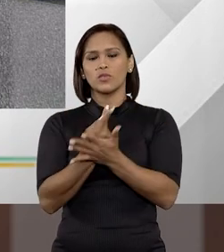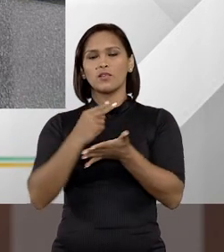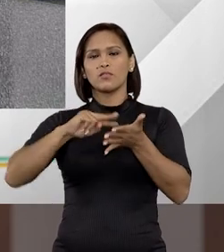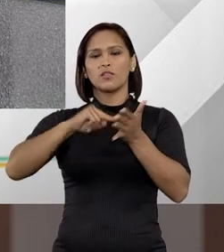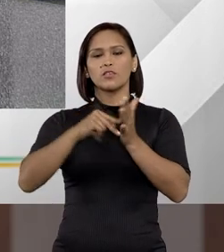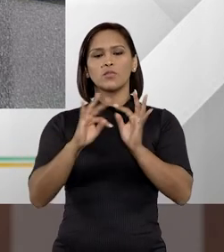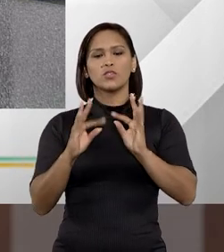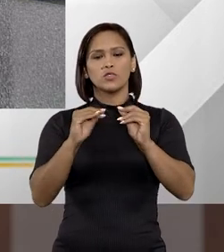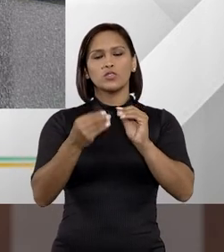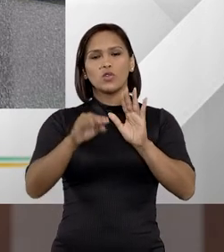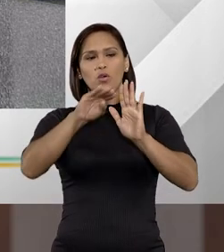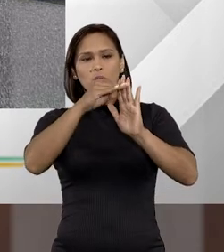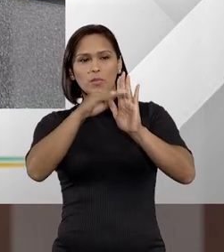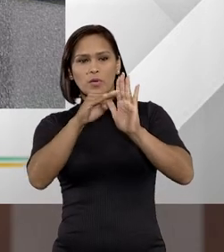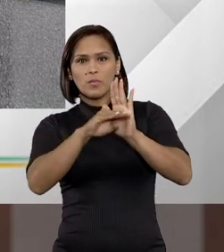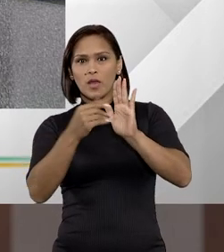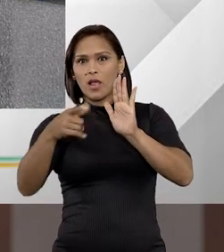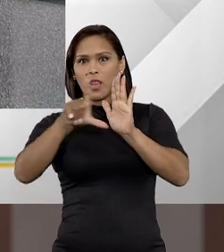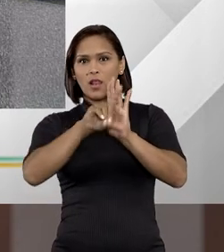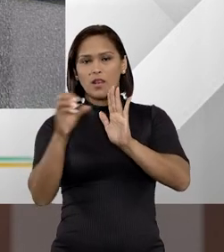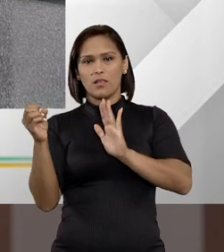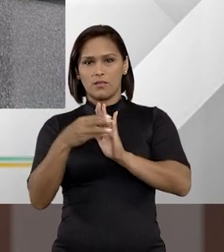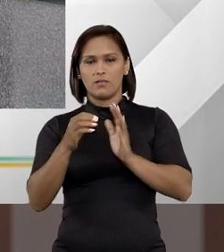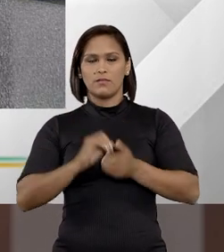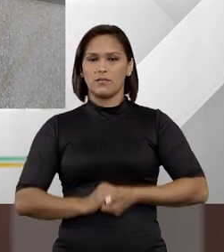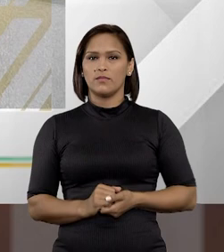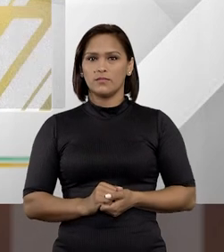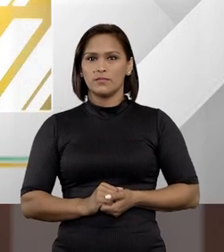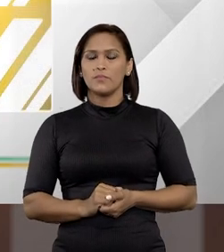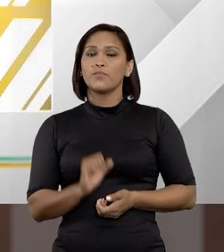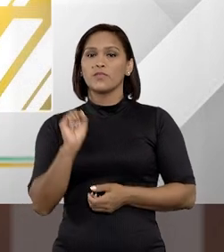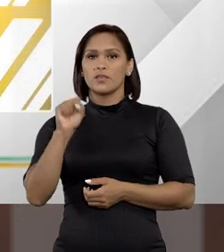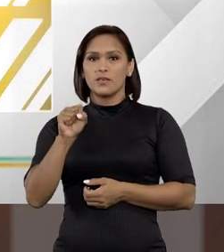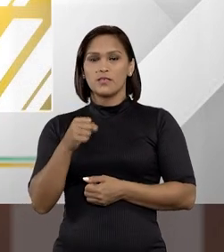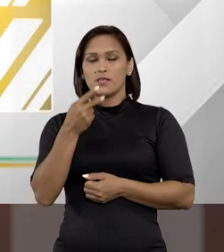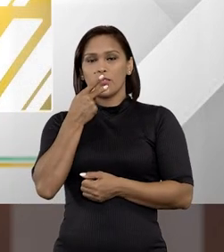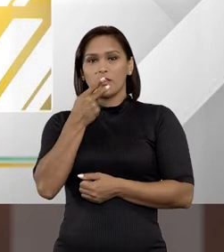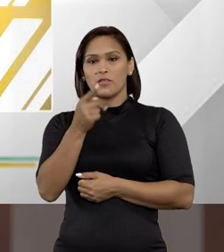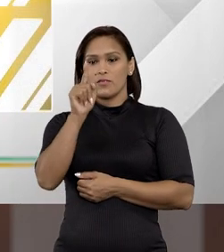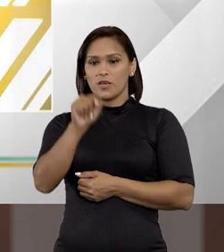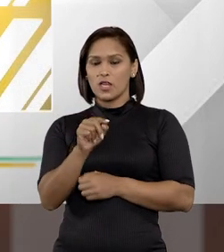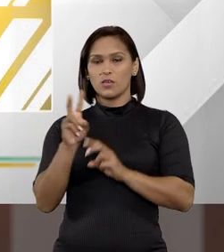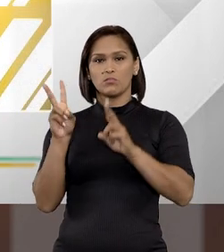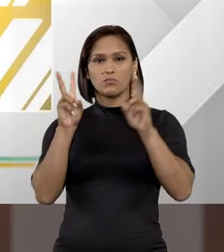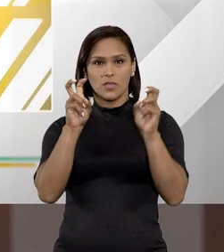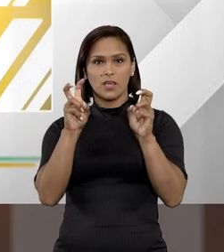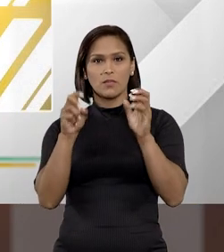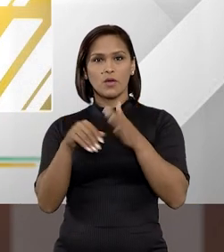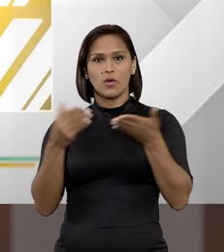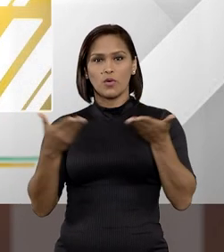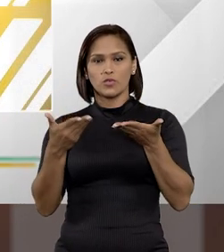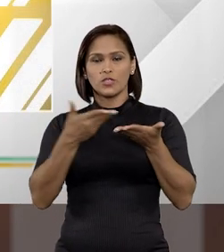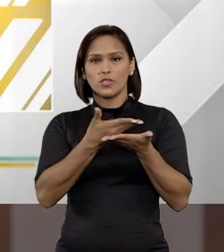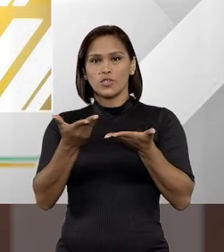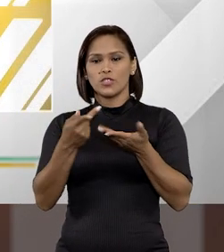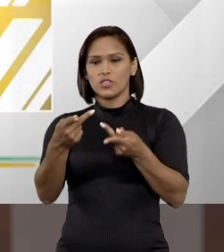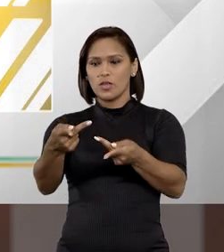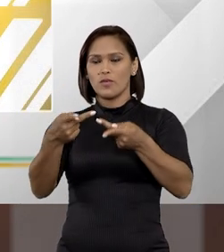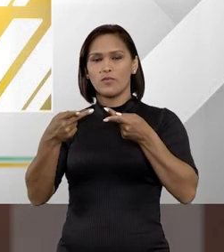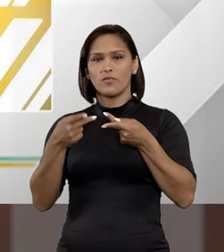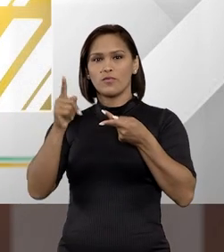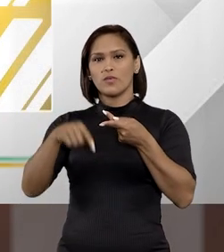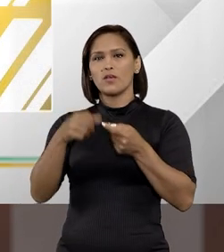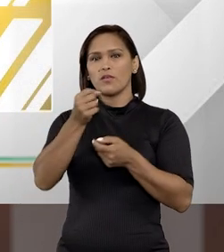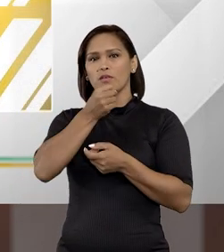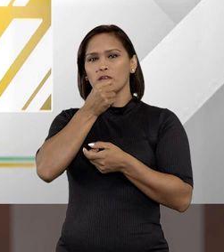a interpretação dos dispositivos dessa nova lei. Pois é, Tiago, e para falarmos sobre esse assunto, já estão